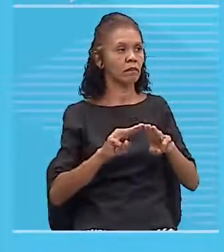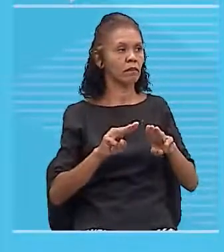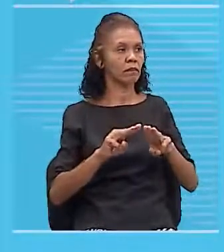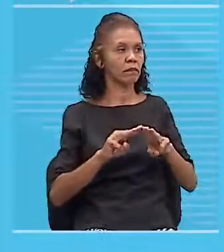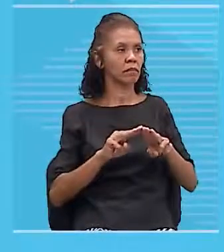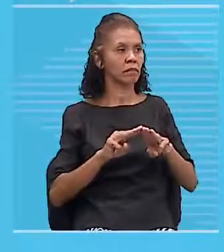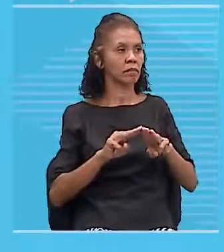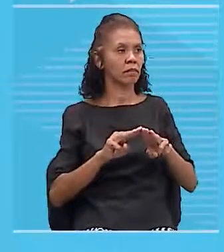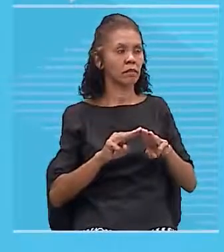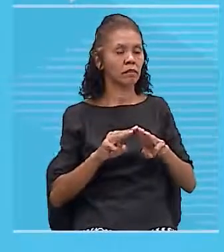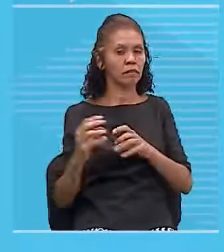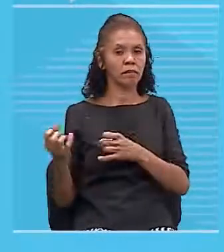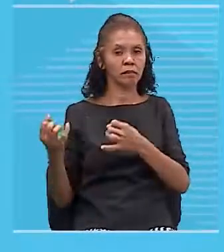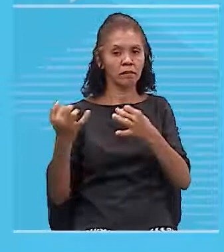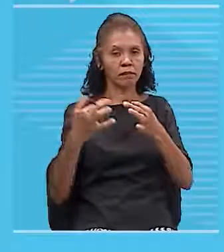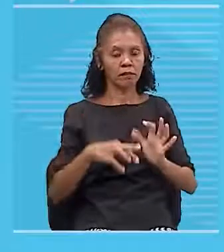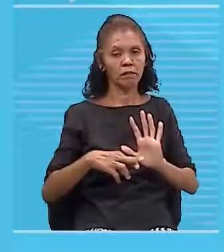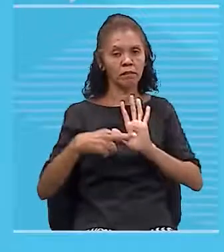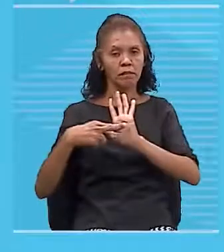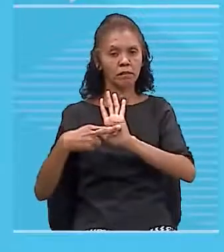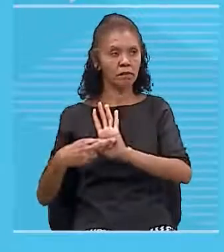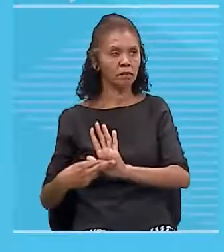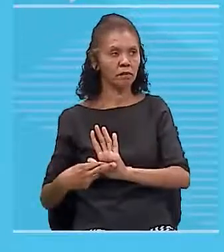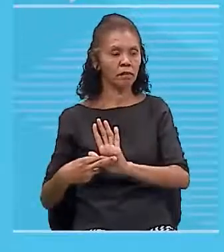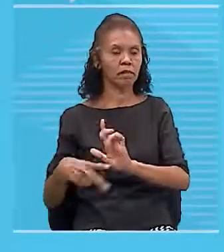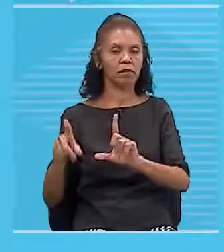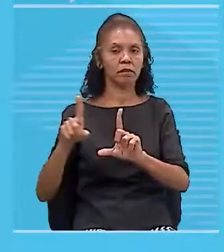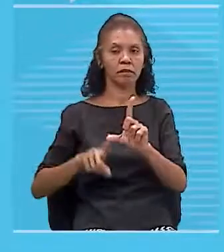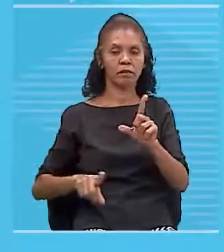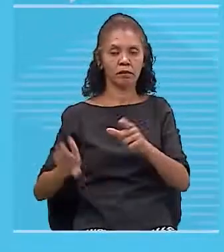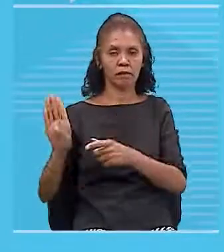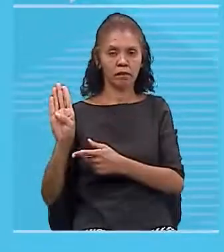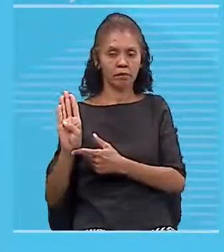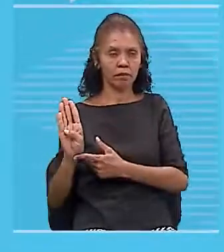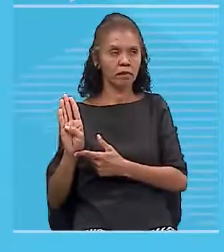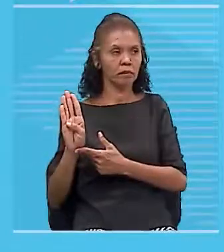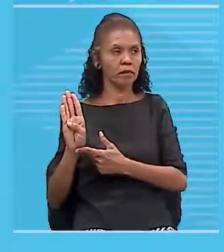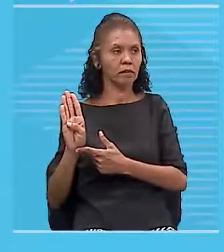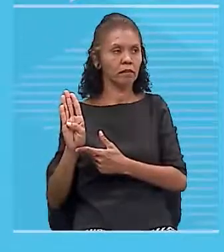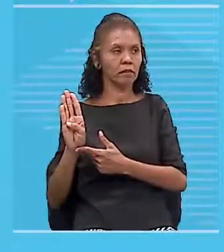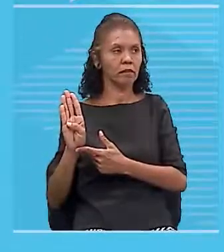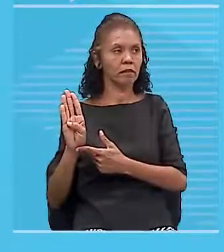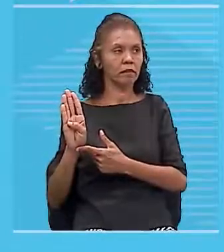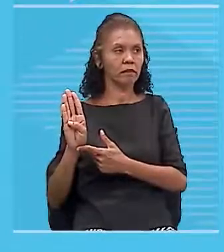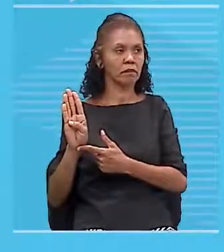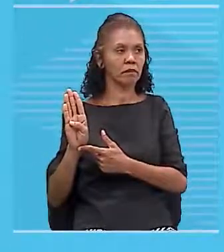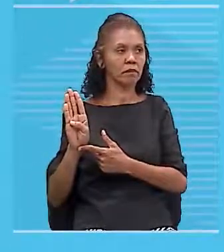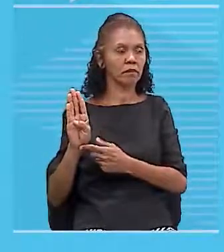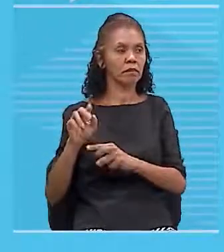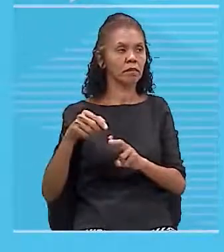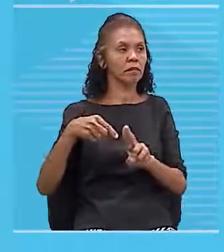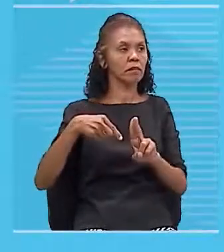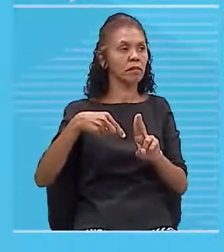que eu falei para vocês, que é representado por B. E qual é a sua unidade?